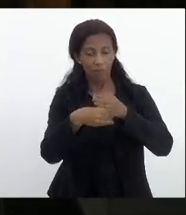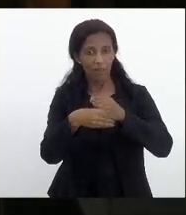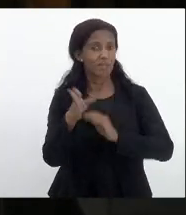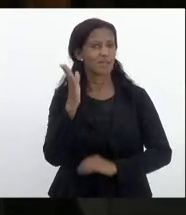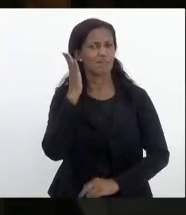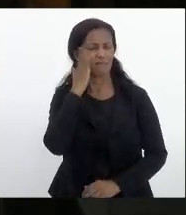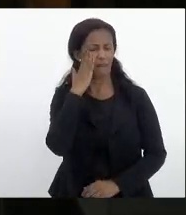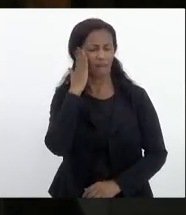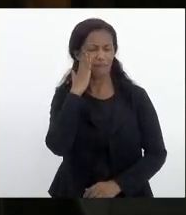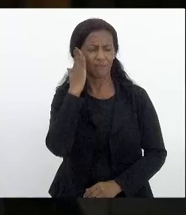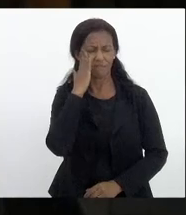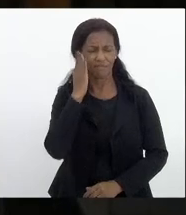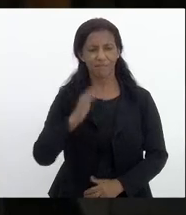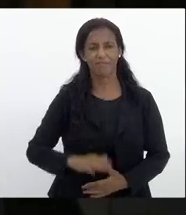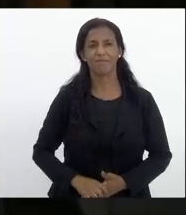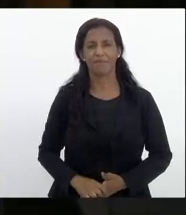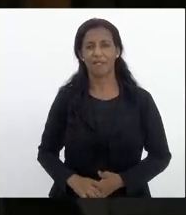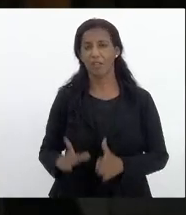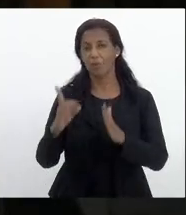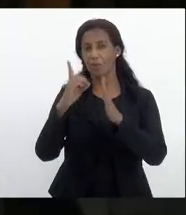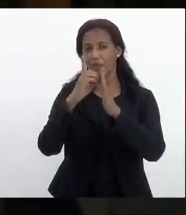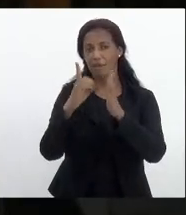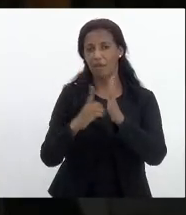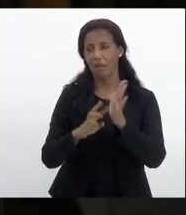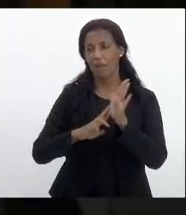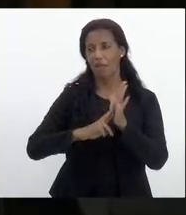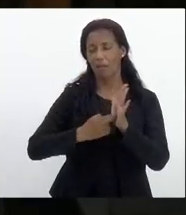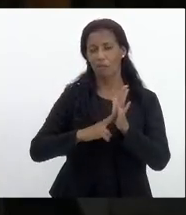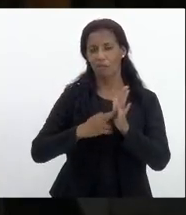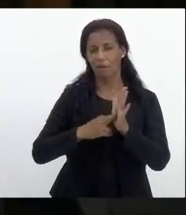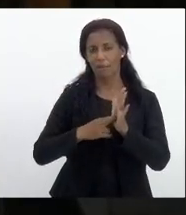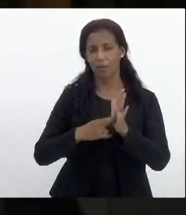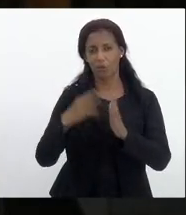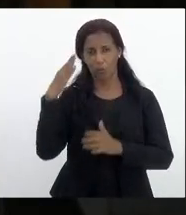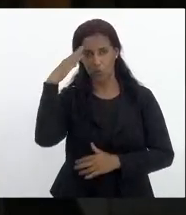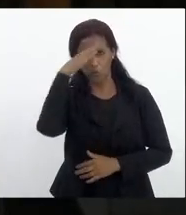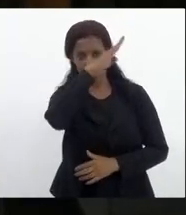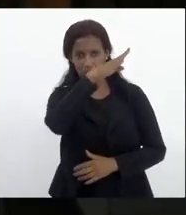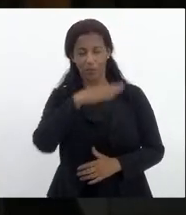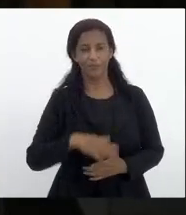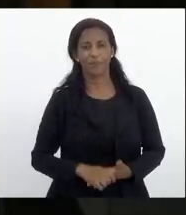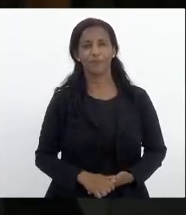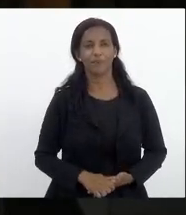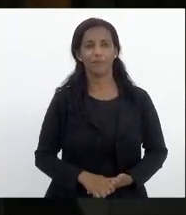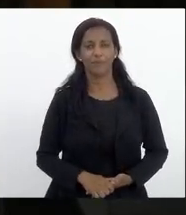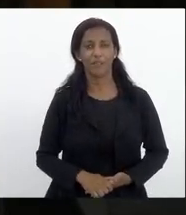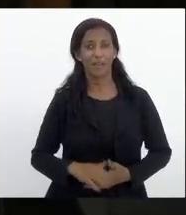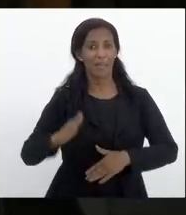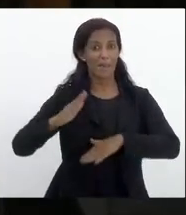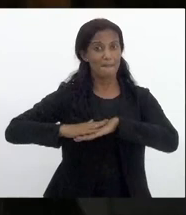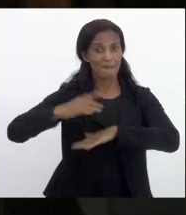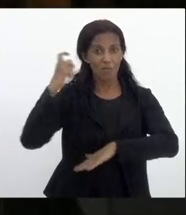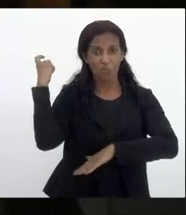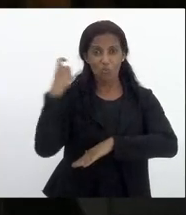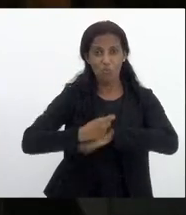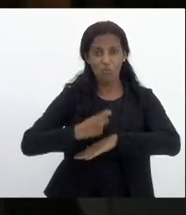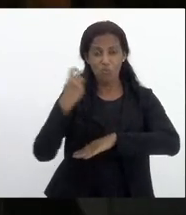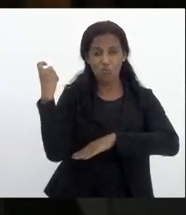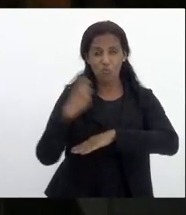sabe que o decreto regulamentador do Bolsonaro é mais duro